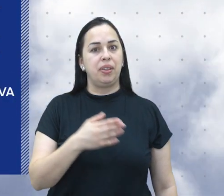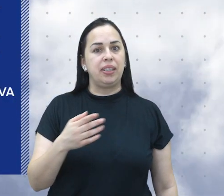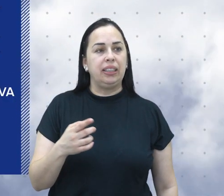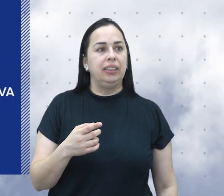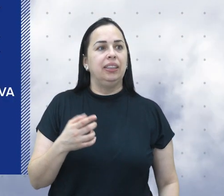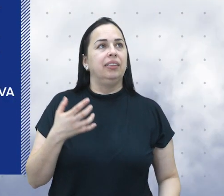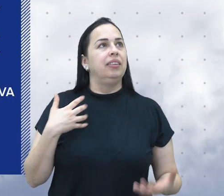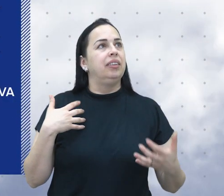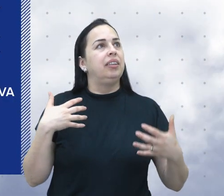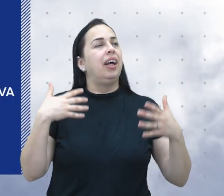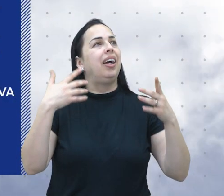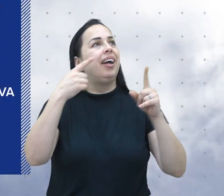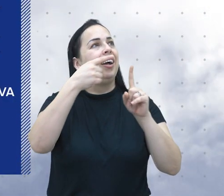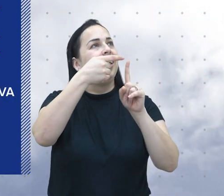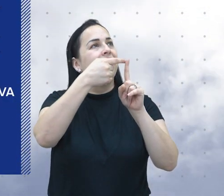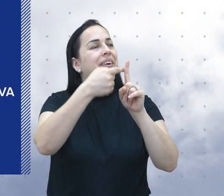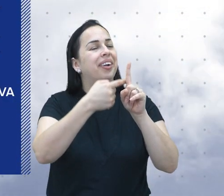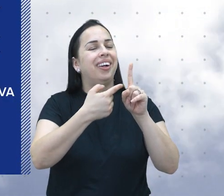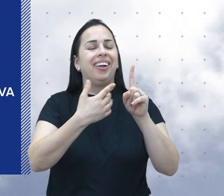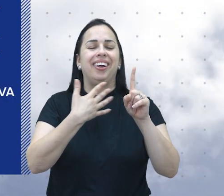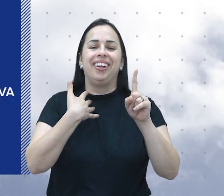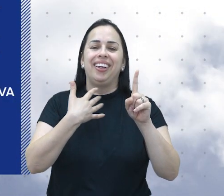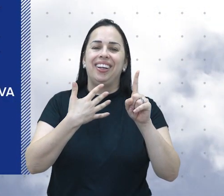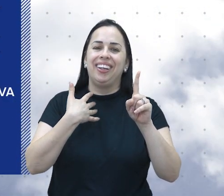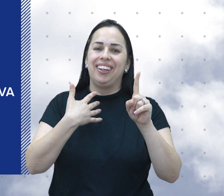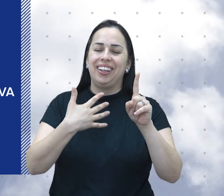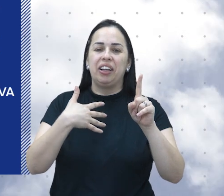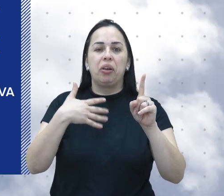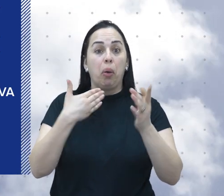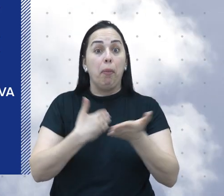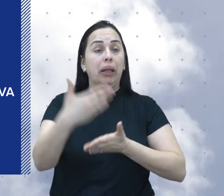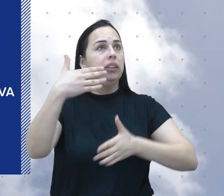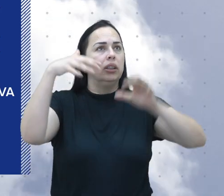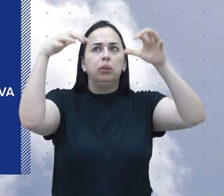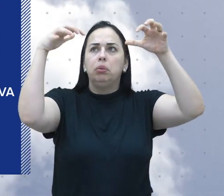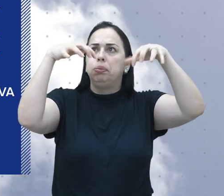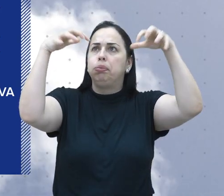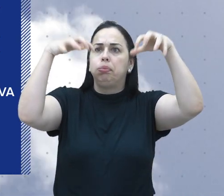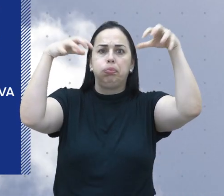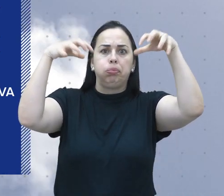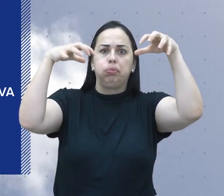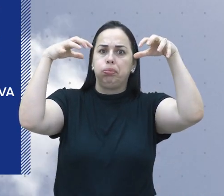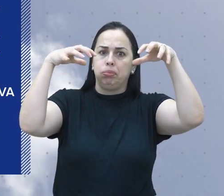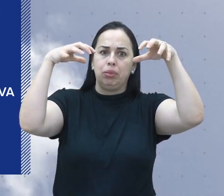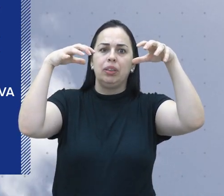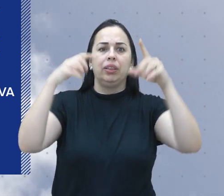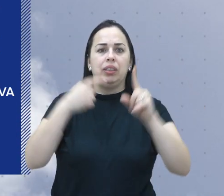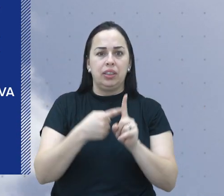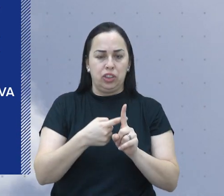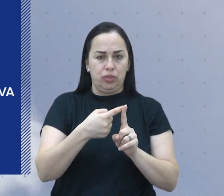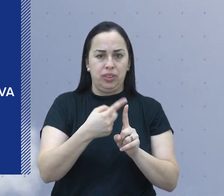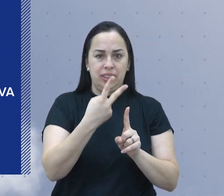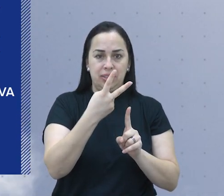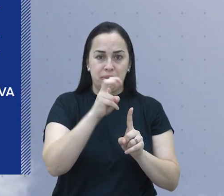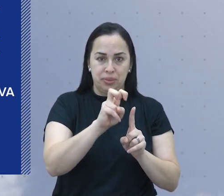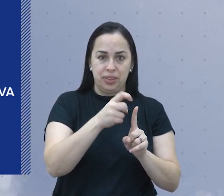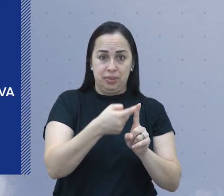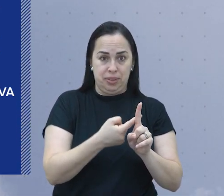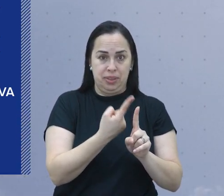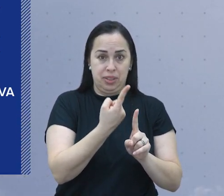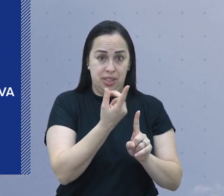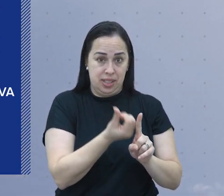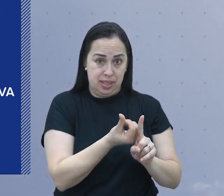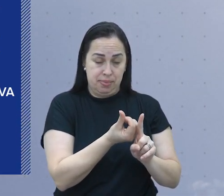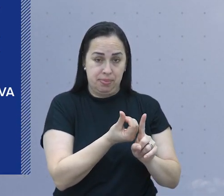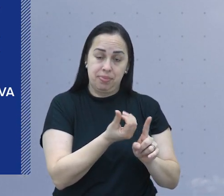Para quem esperava por um clima mais fresco, a semana começa com um tempo chuvoso durante todo o dia. A máxima esperada será de